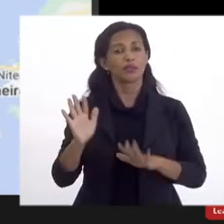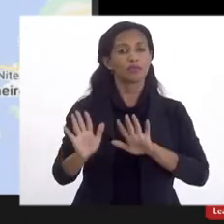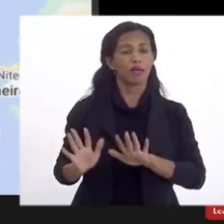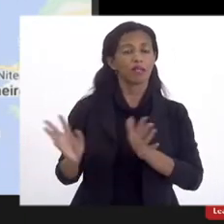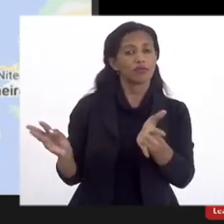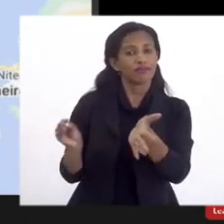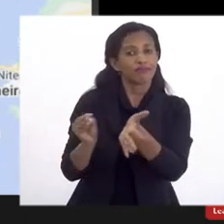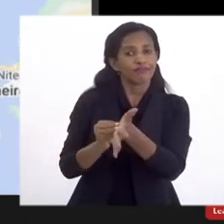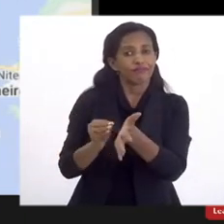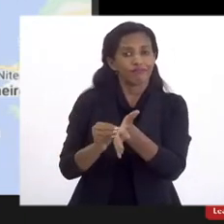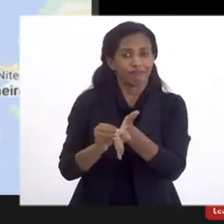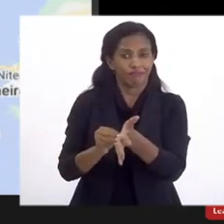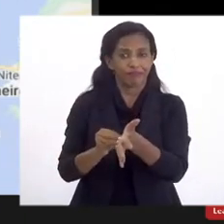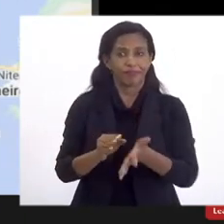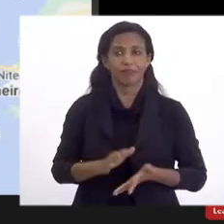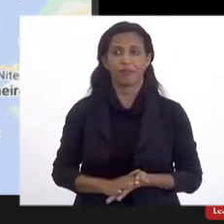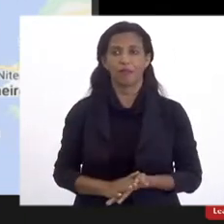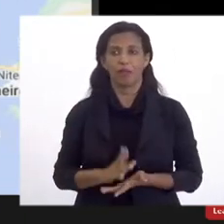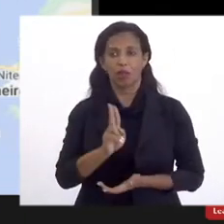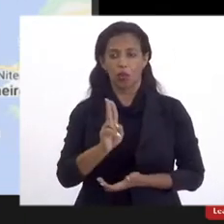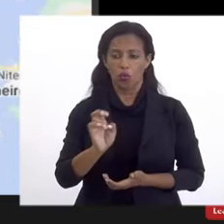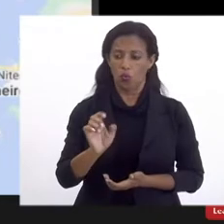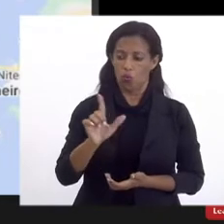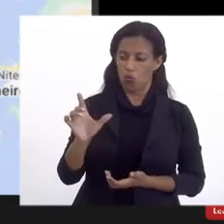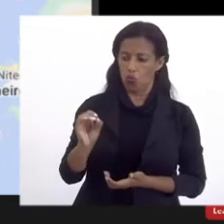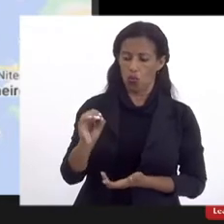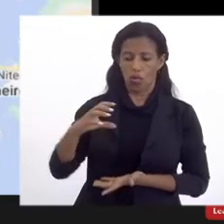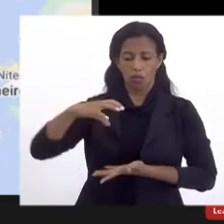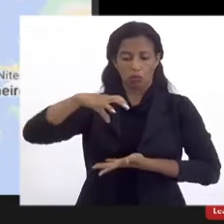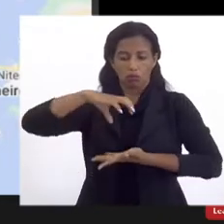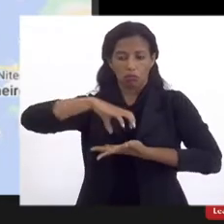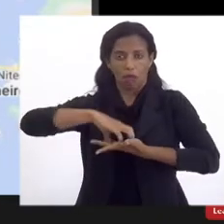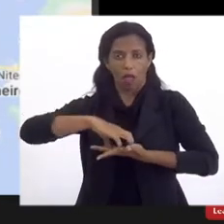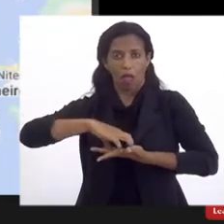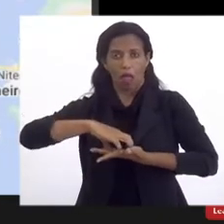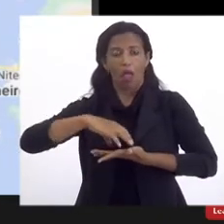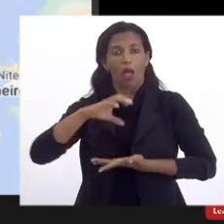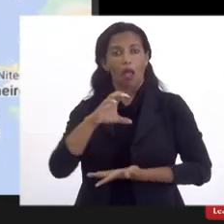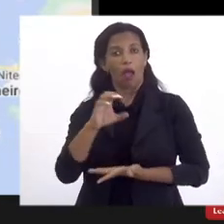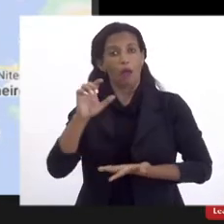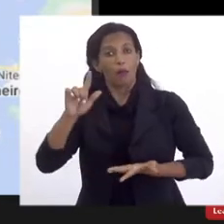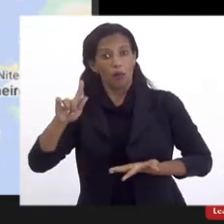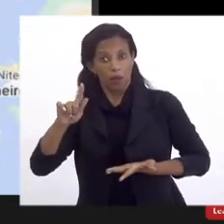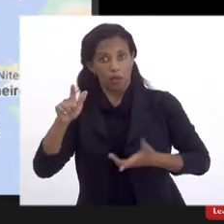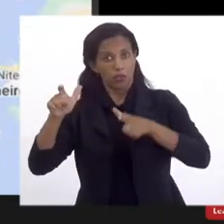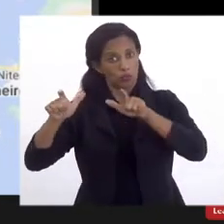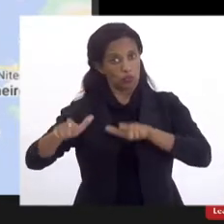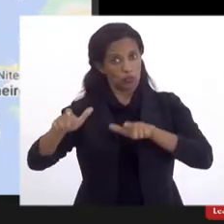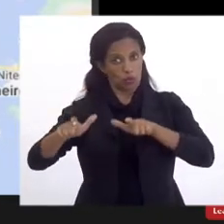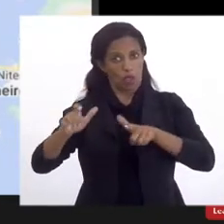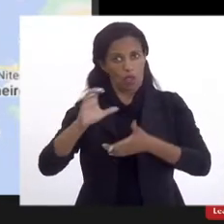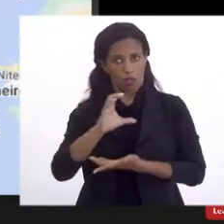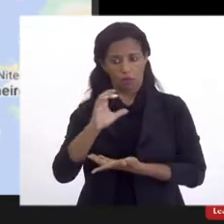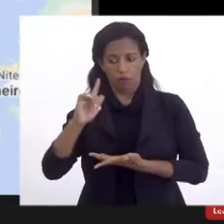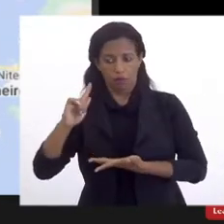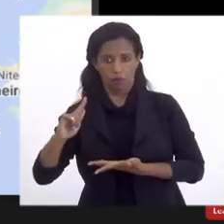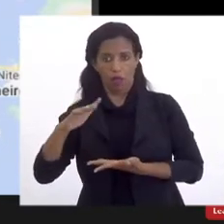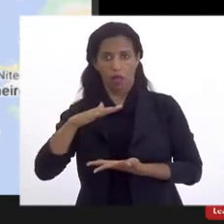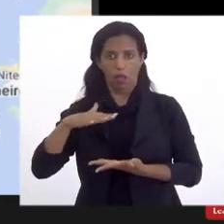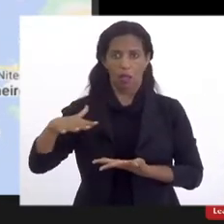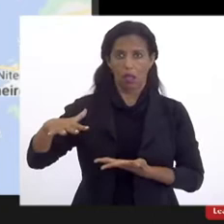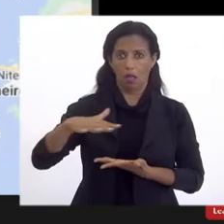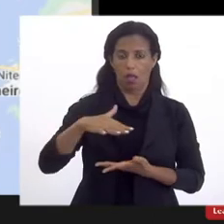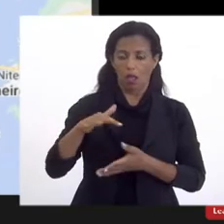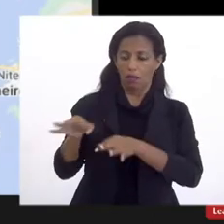ainda negligenciada. A UESO fica localizada em Campo Grande, que é parte da área de